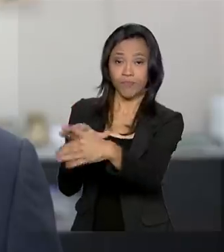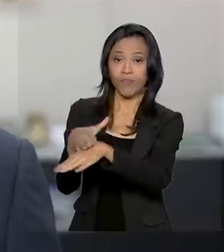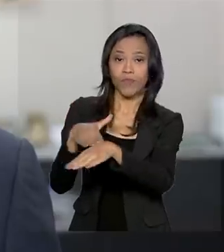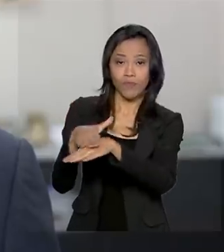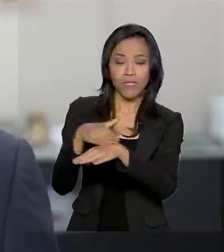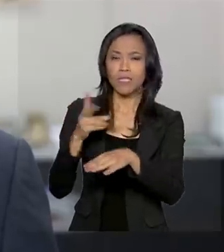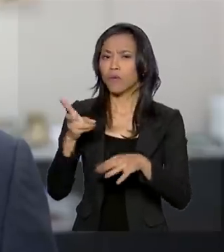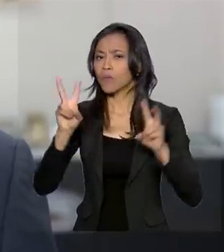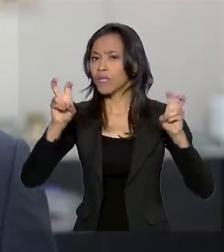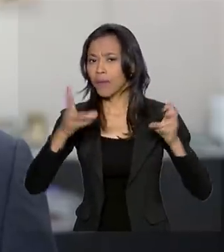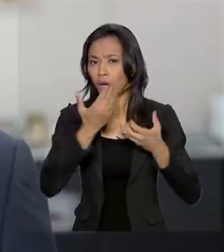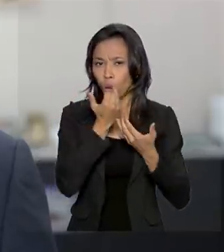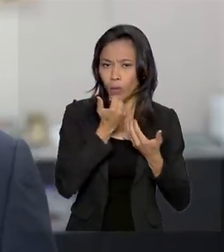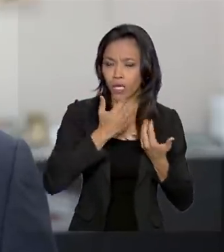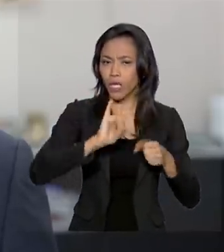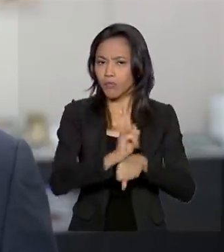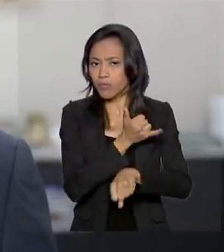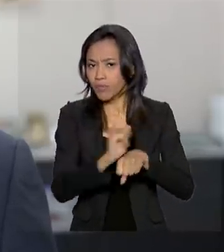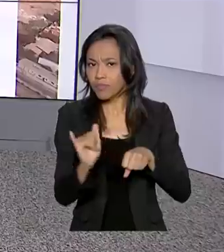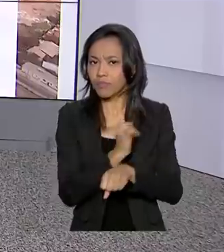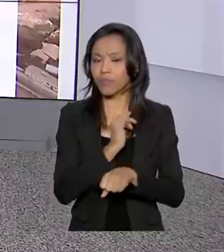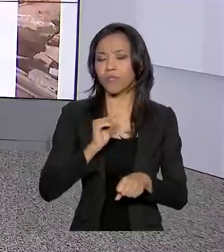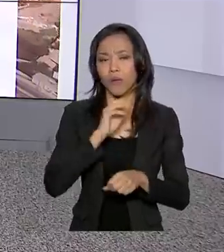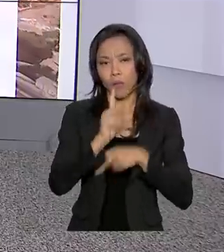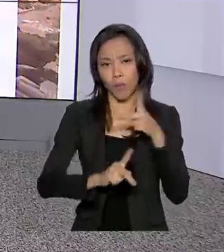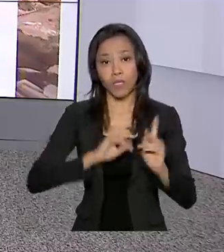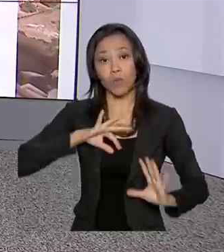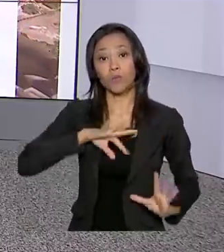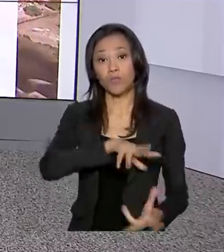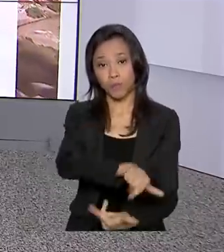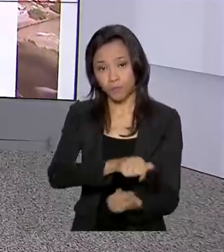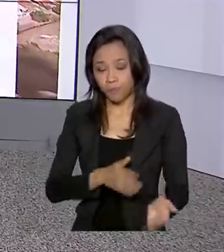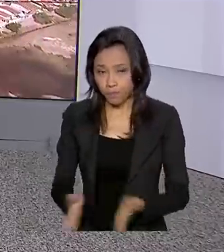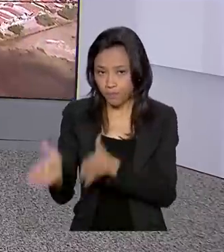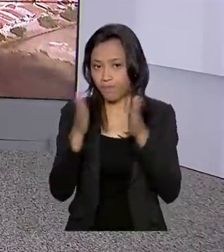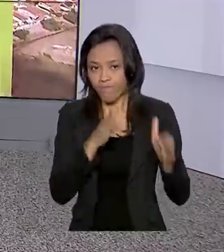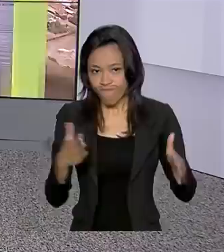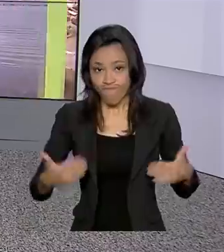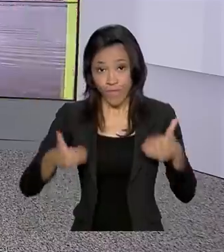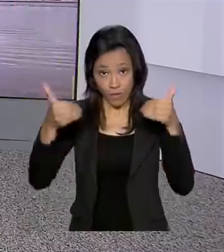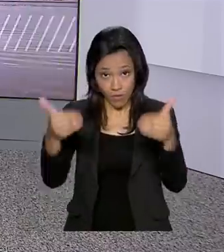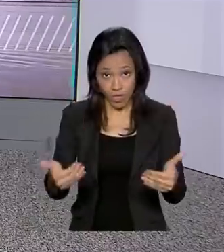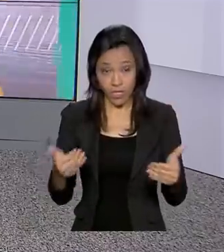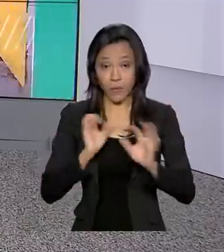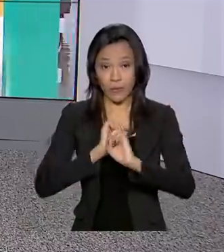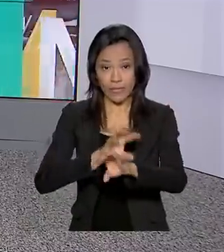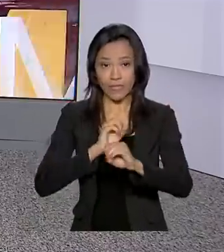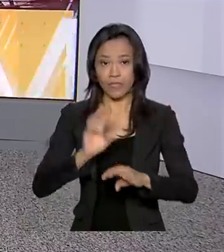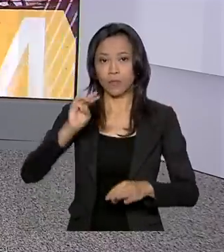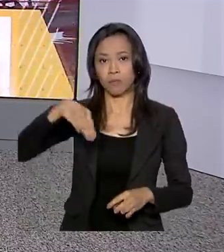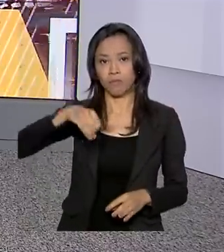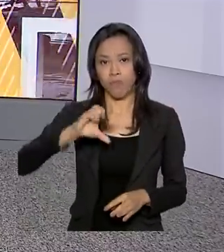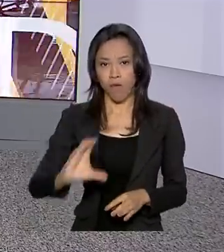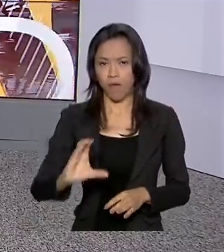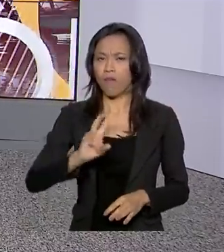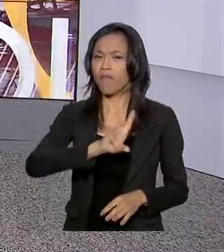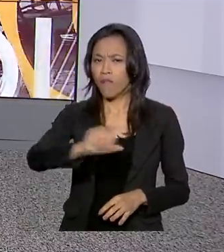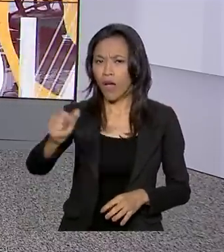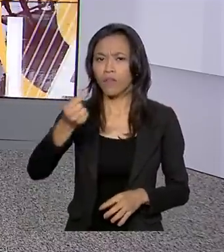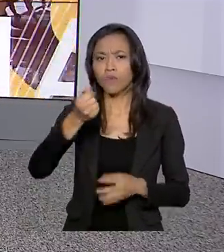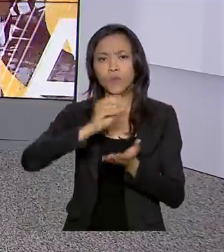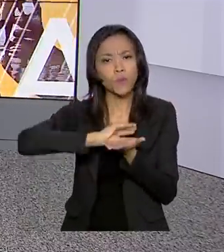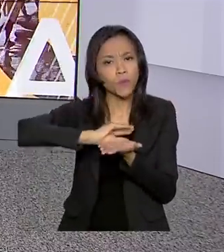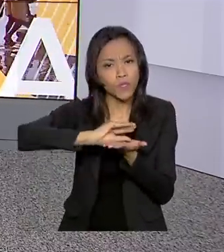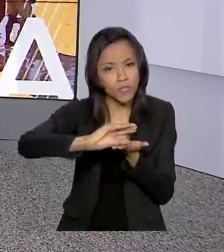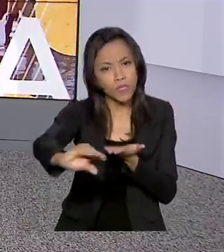alimentação da população mundial. E o Ministério da Educação vai liberar, a partir de hoje, recursos para obras